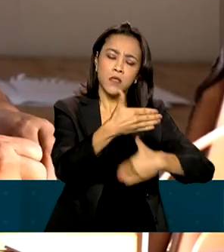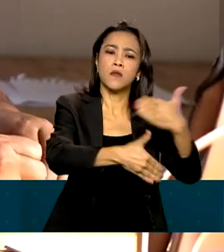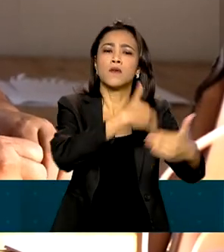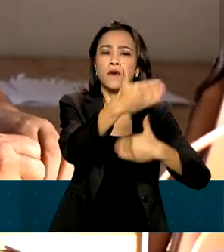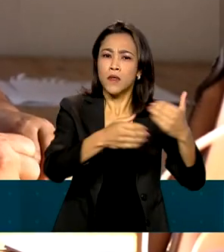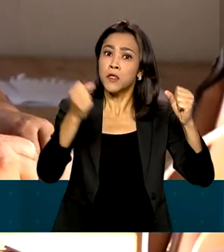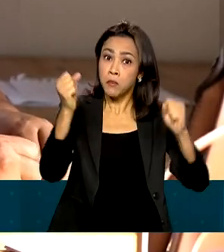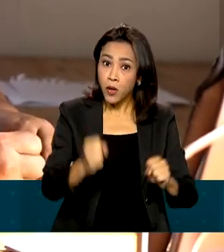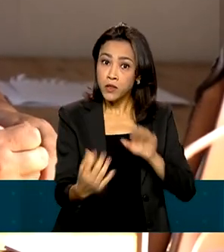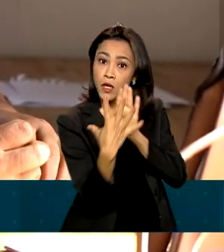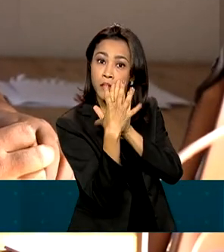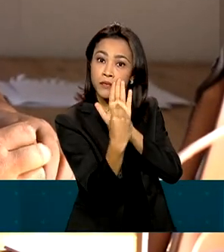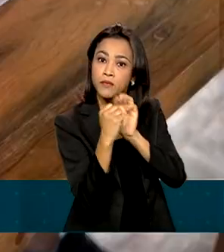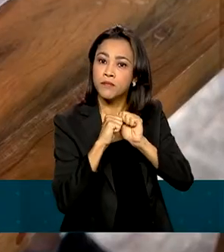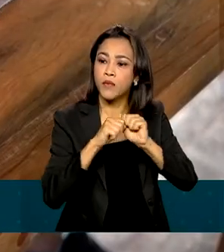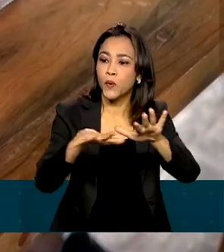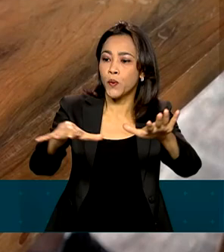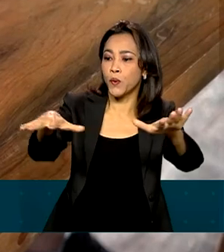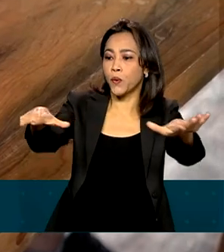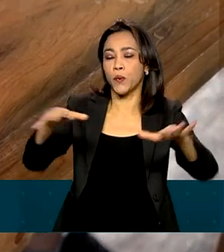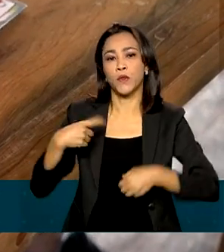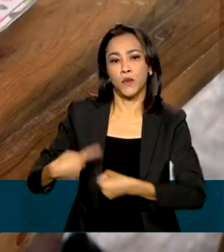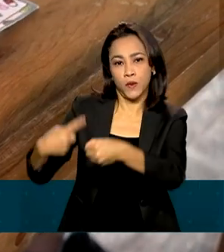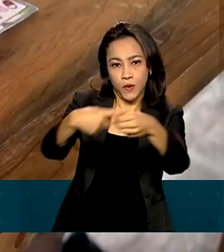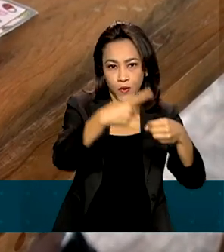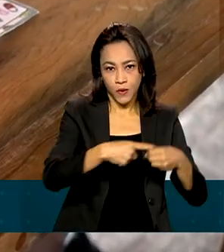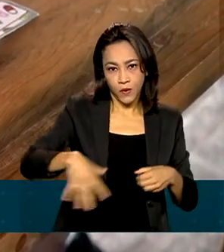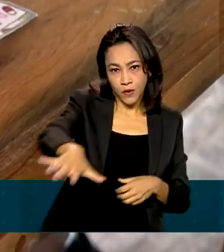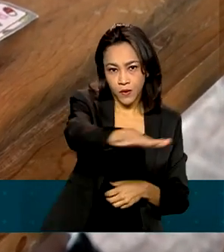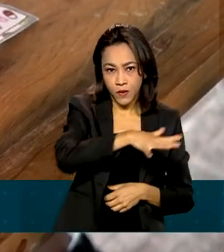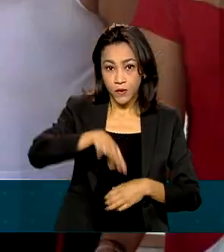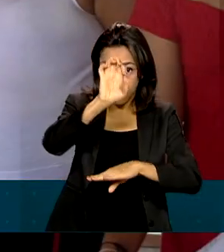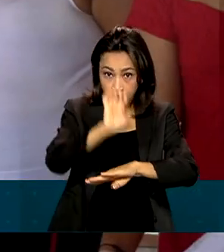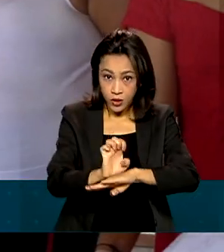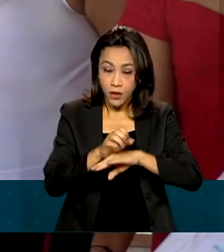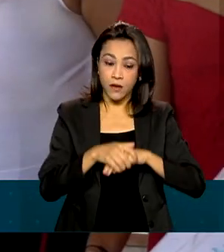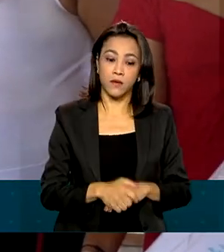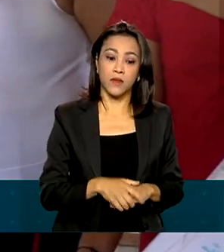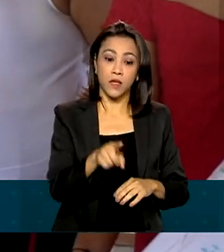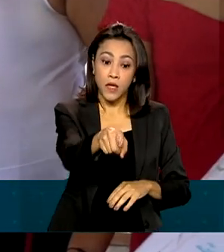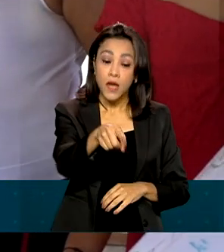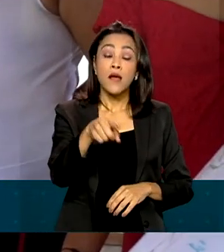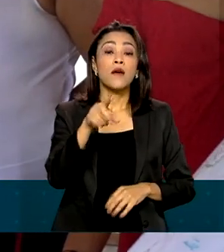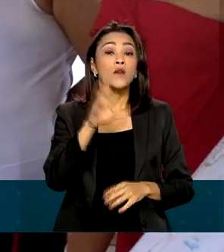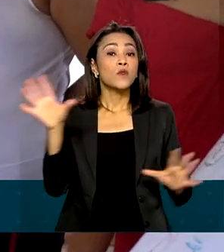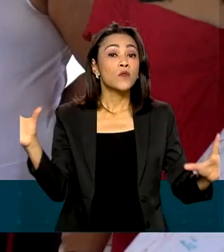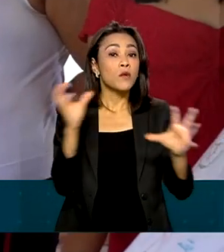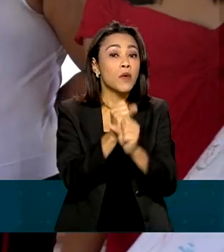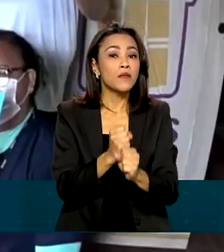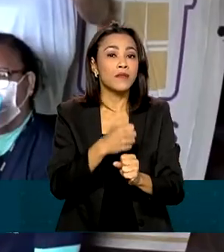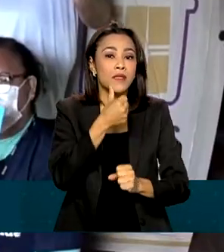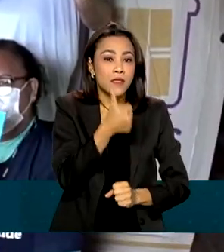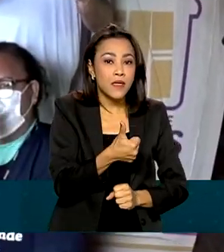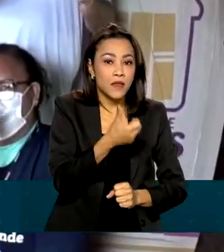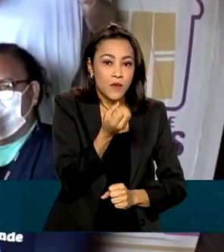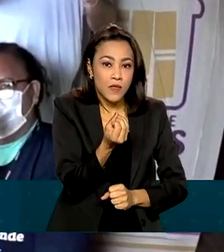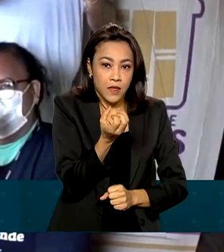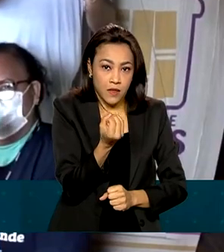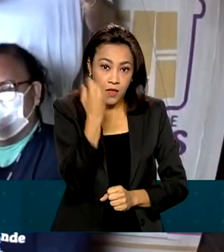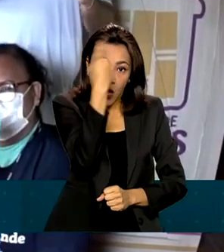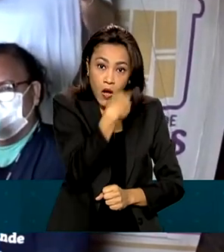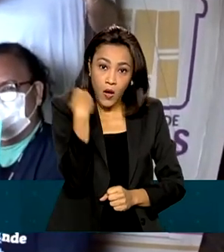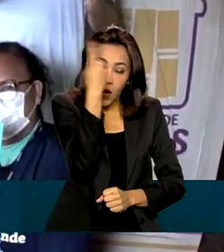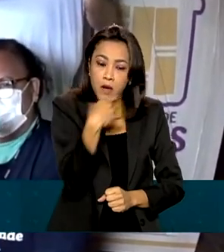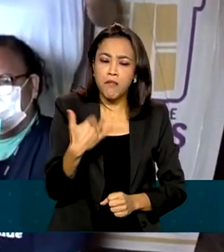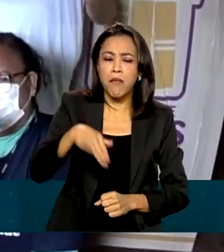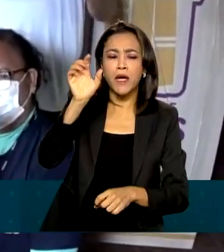reaplicado no estado como um todo. O treinamento será intensivo, com um total de 160 horas para mais de 1